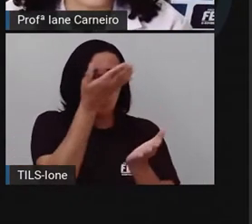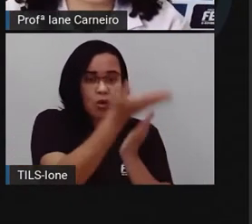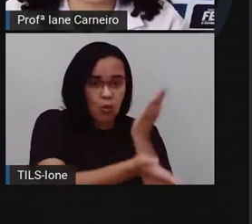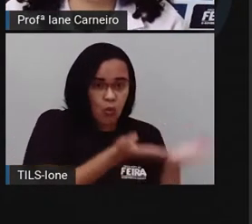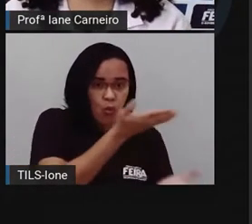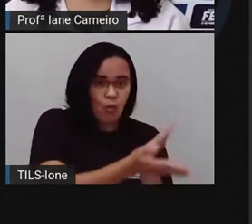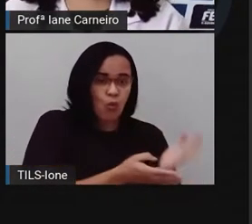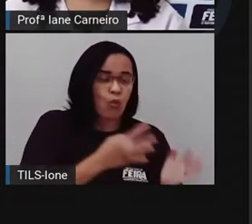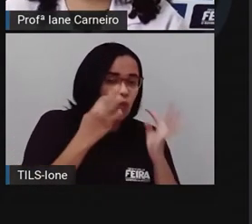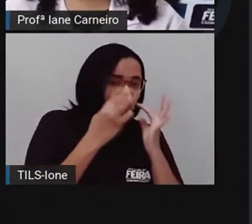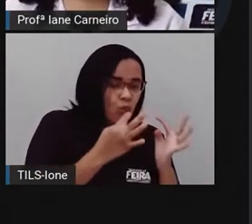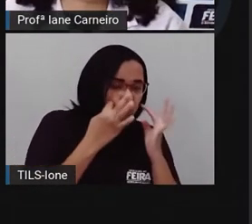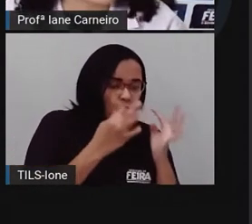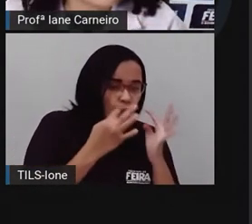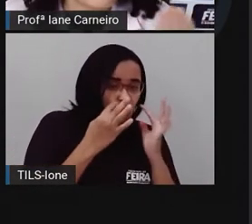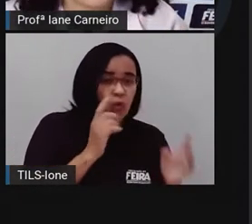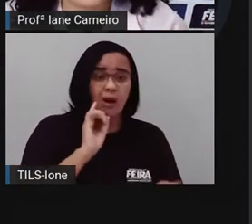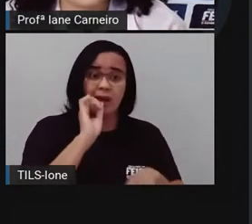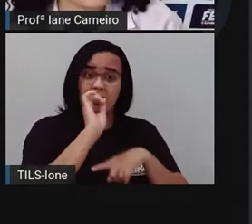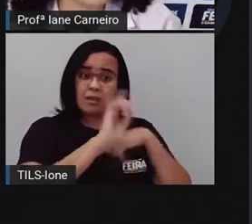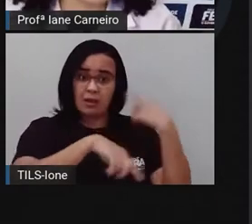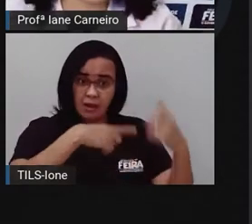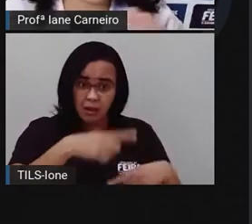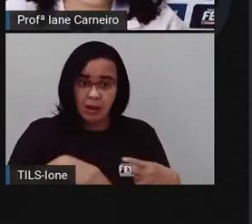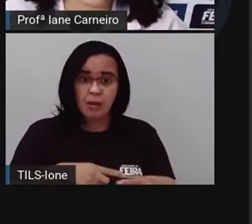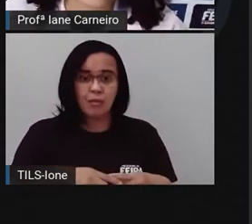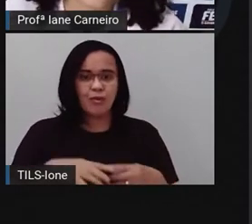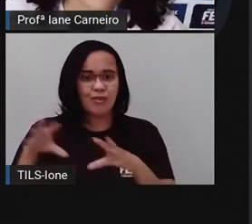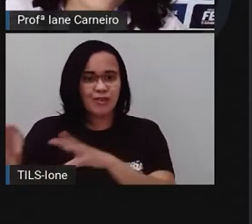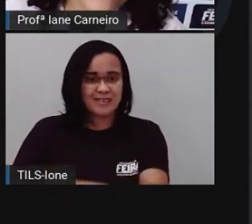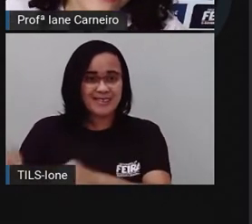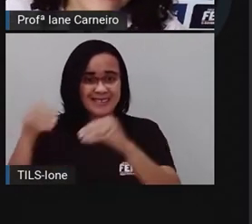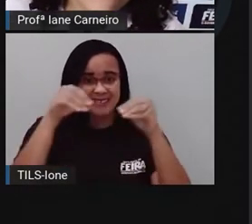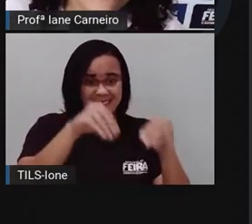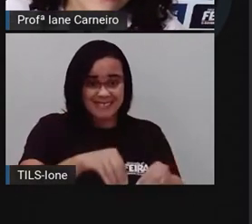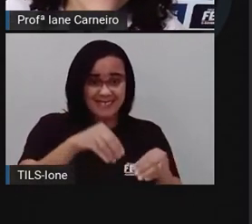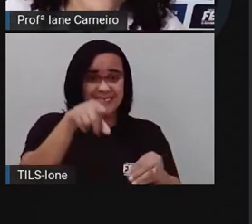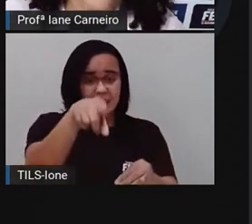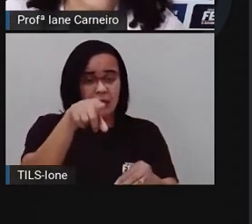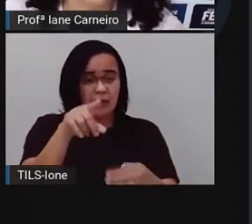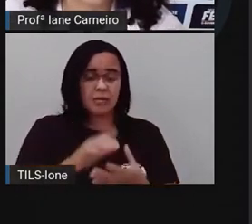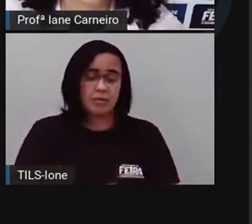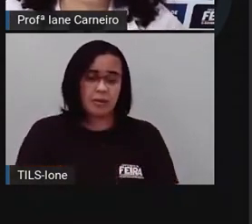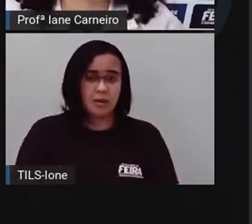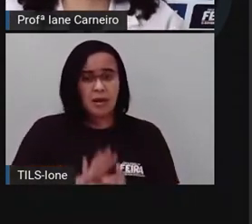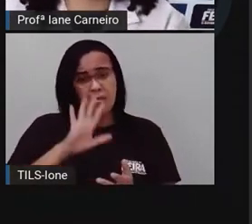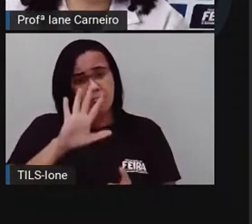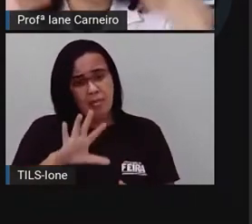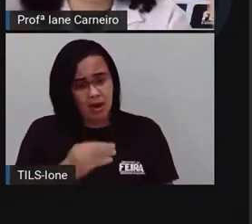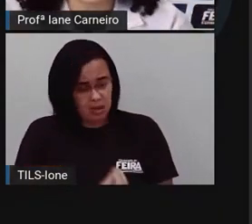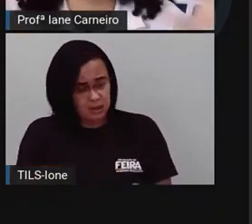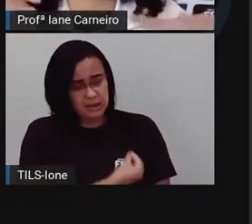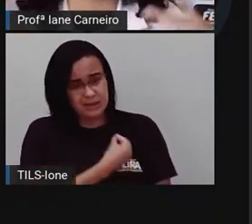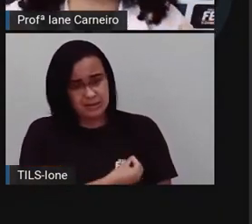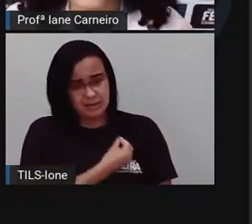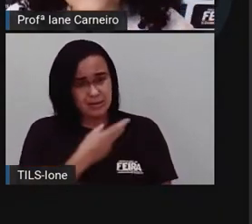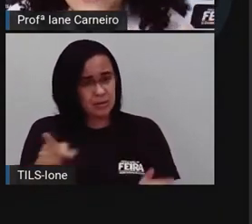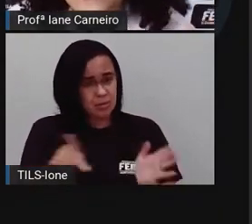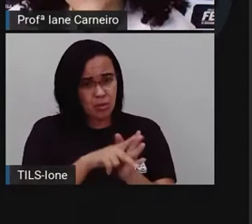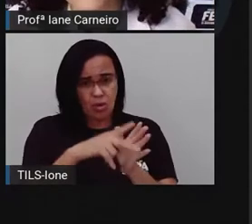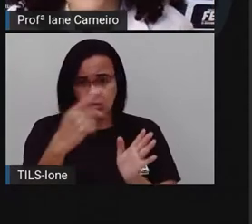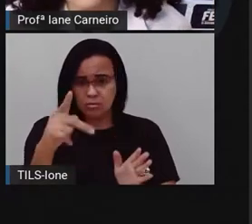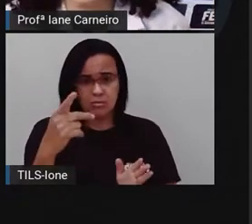zoológico, né? Então, esse aqui não é o ambiente em que esse animal deveria estar vivendo. Ele deveria estar vivendo livre na